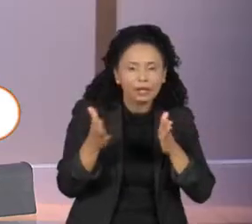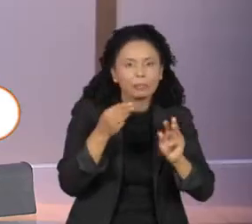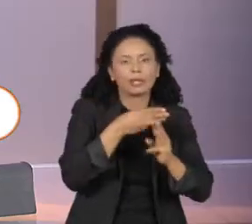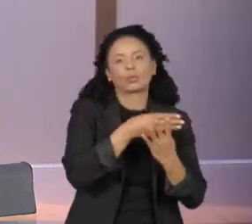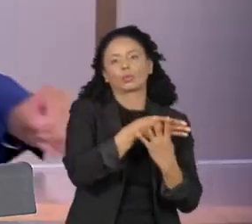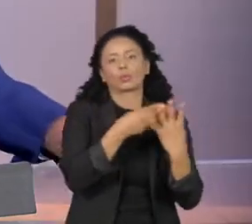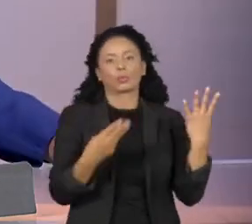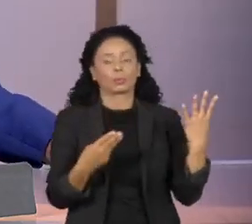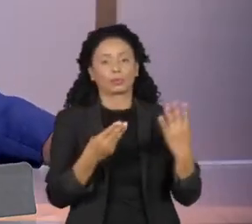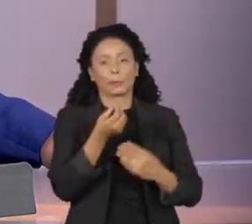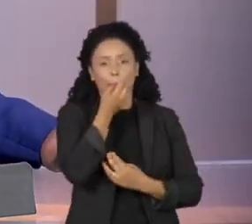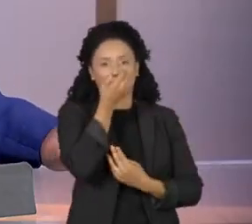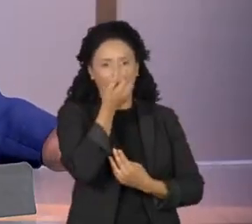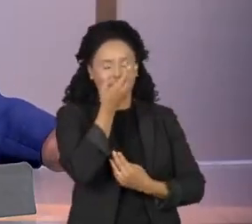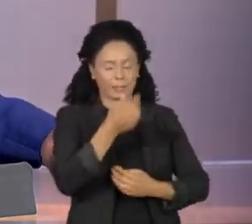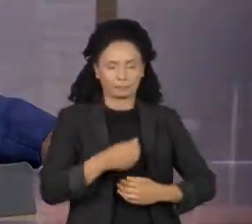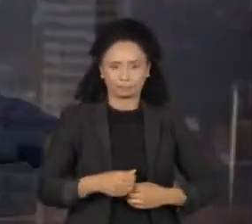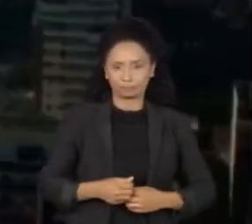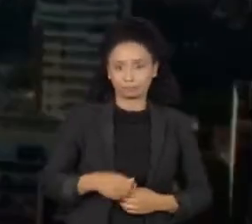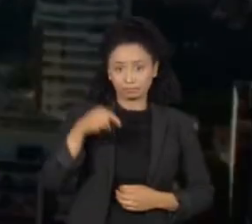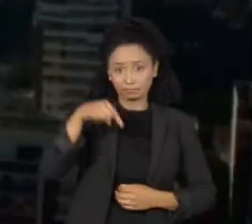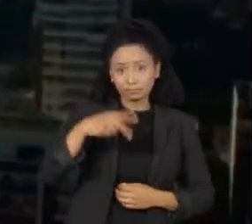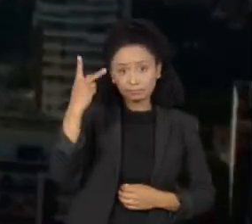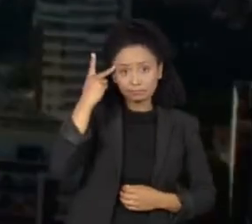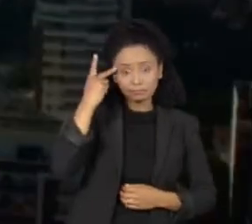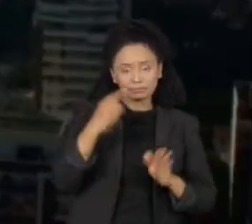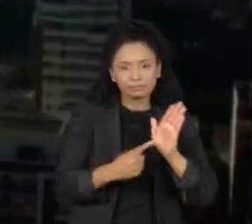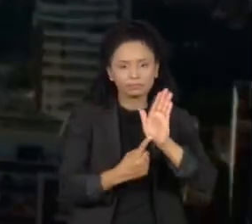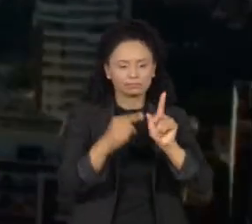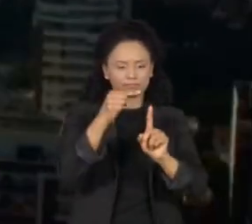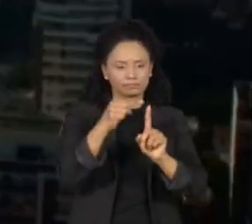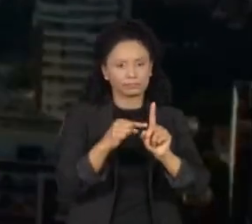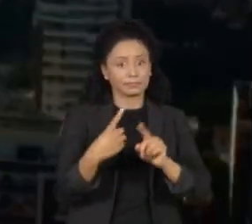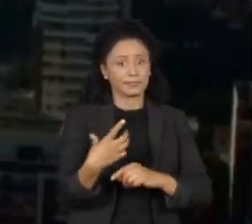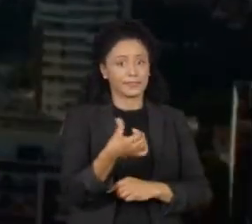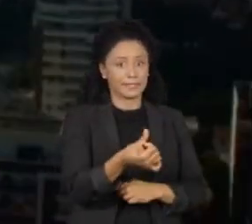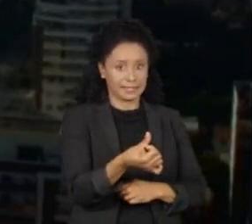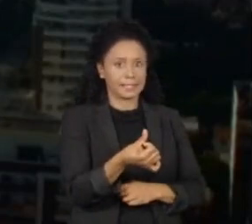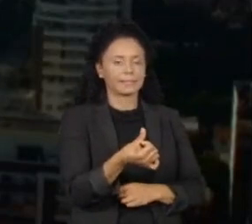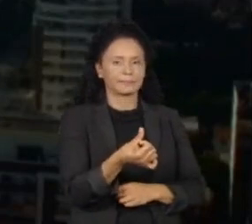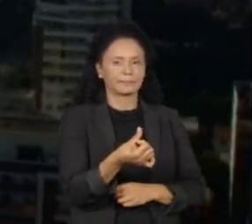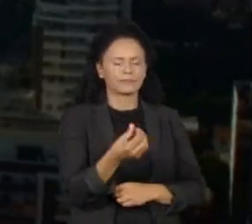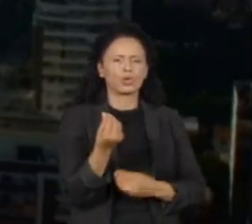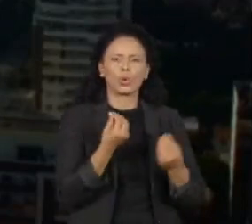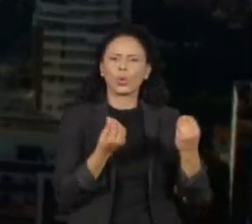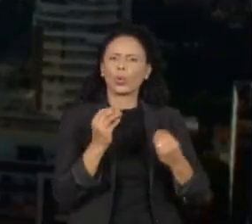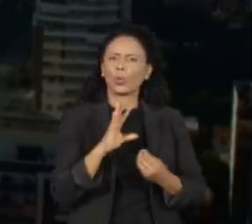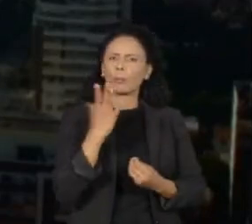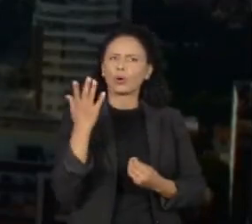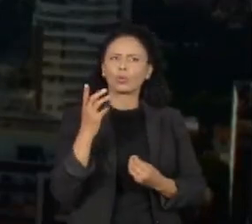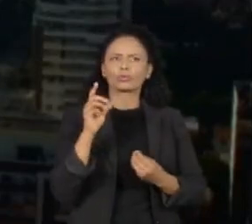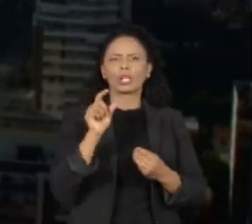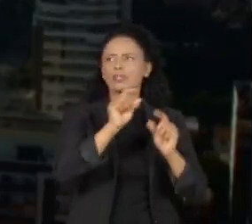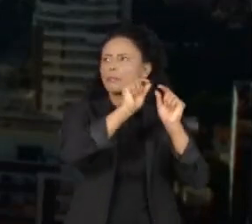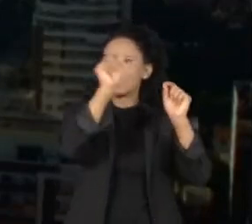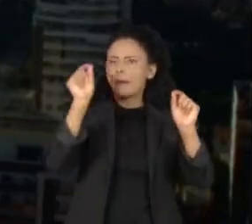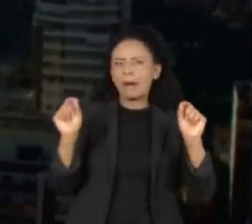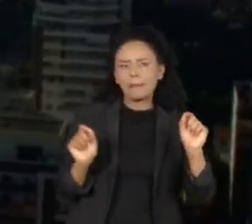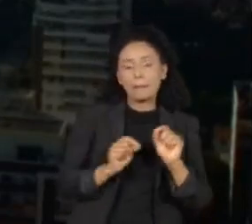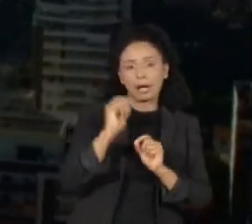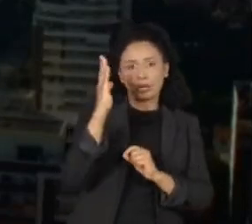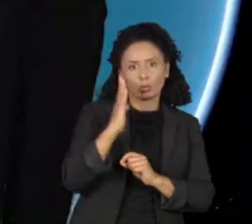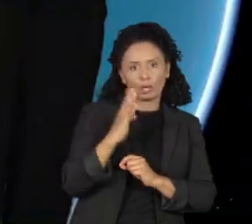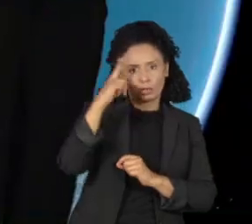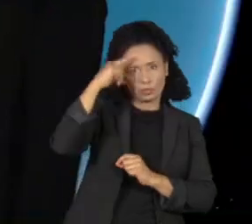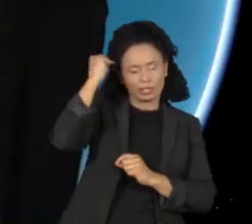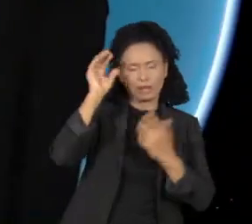E aqui em São Paulo, os termômetros registram agora 16 graus. Vamos saber como que fica a previsão do tempo para todo o Brasil com a Stephanie